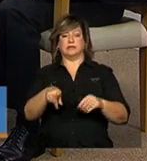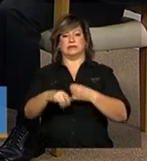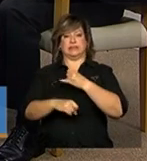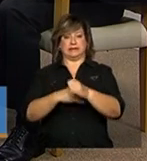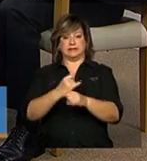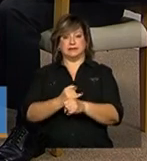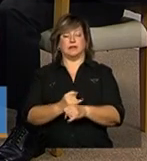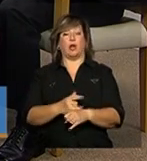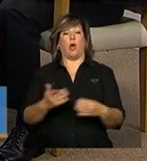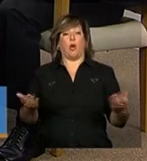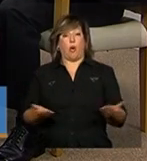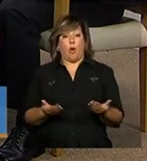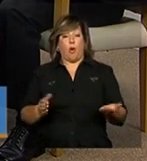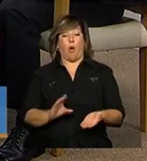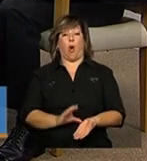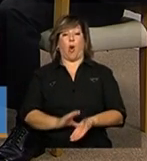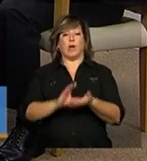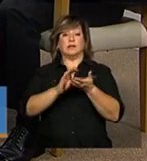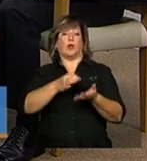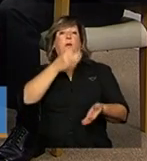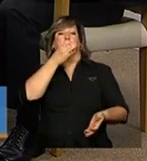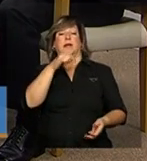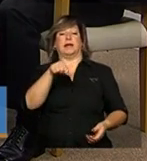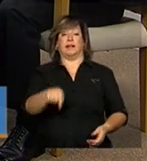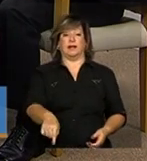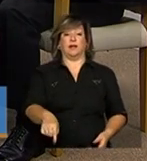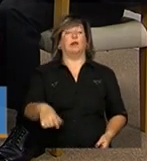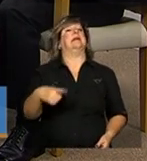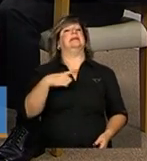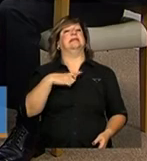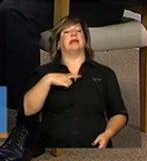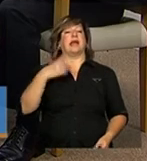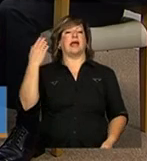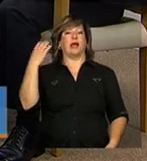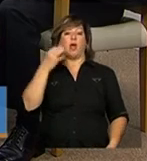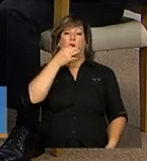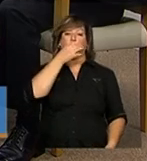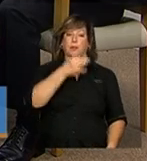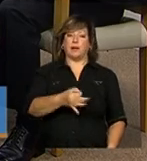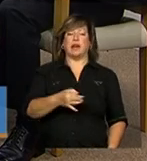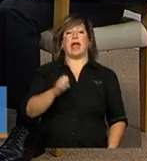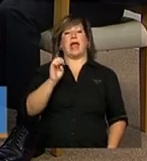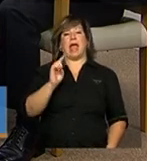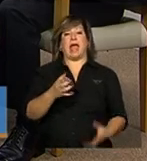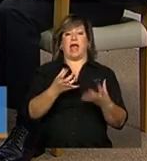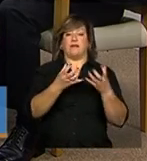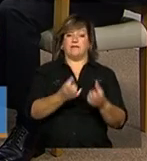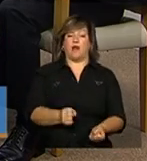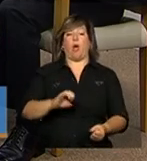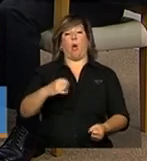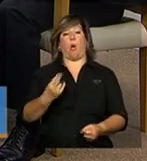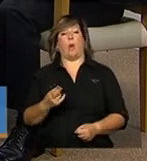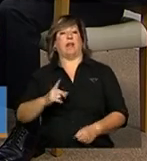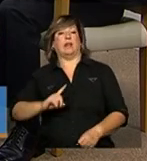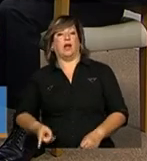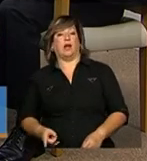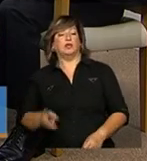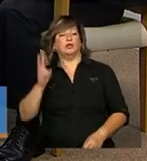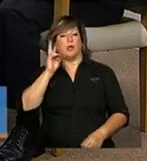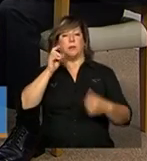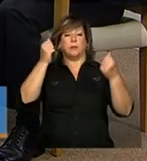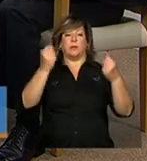Conselho hoje existia um parecer final, se era favorável ou desfavorável com relação à aprovação da prestação de contas.